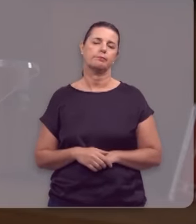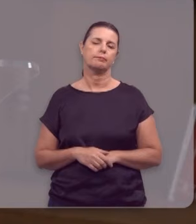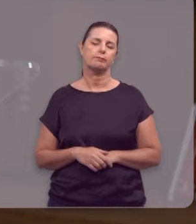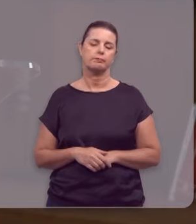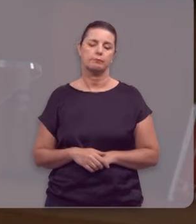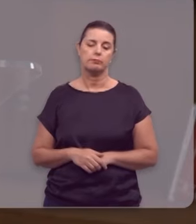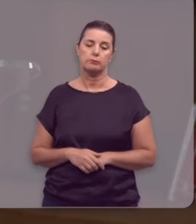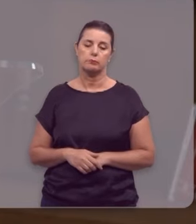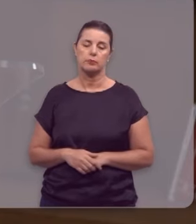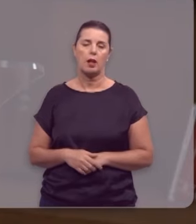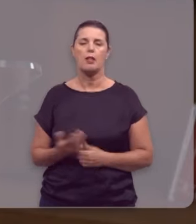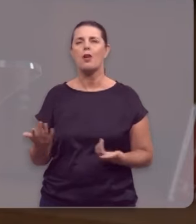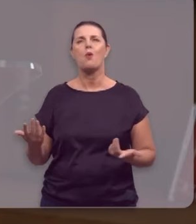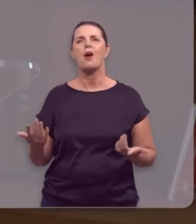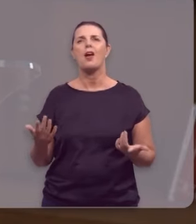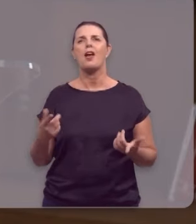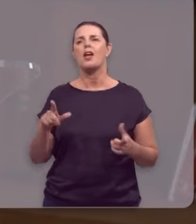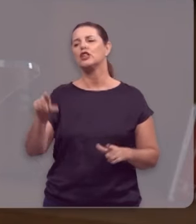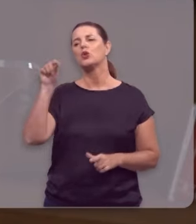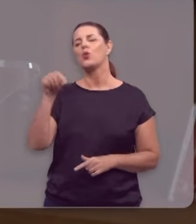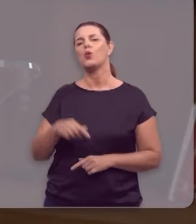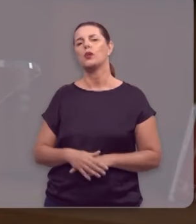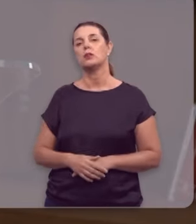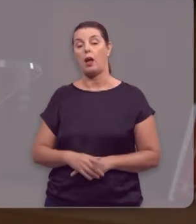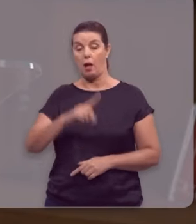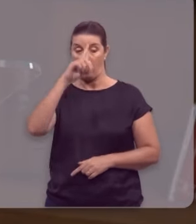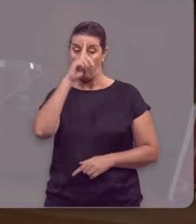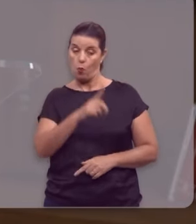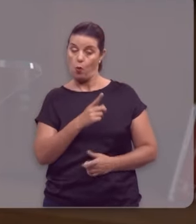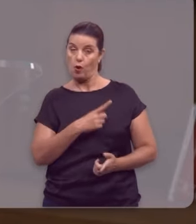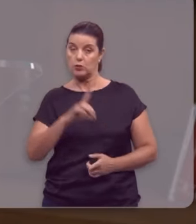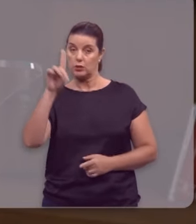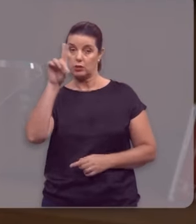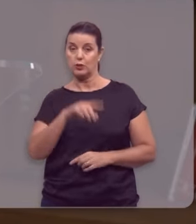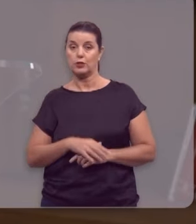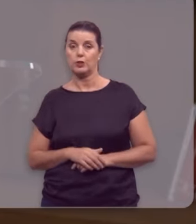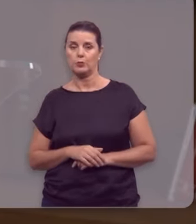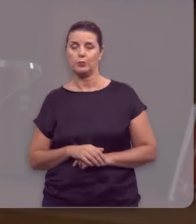Não é uma opção, é uma ordem divina.